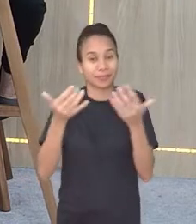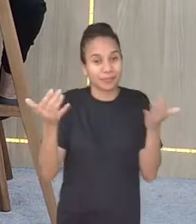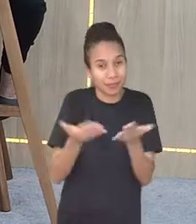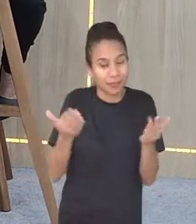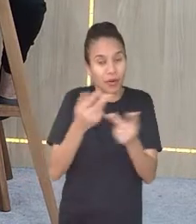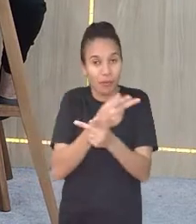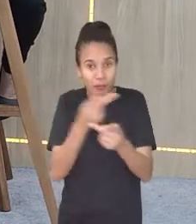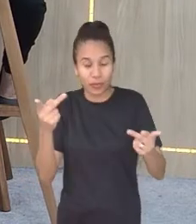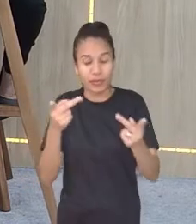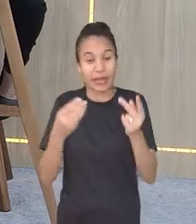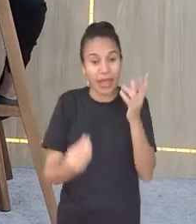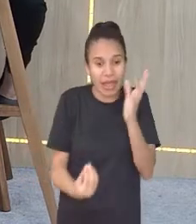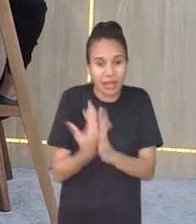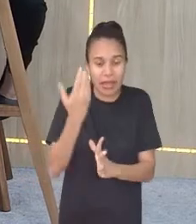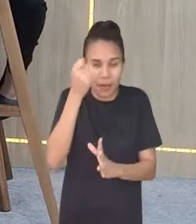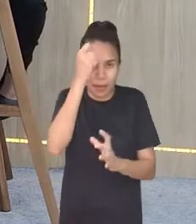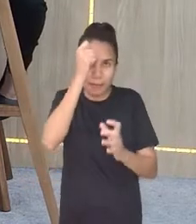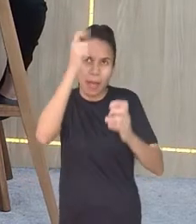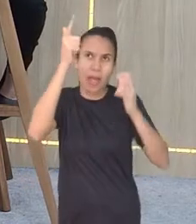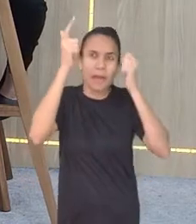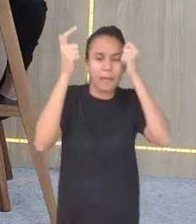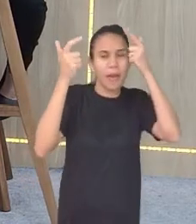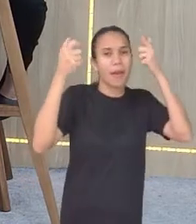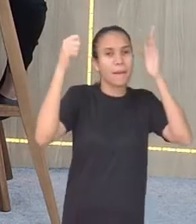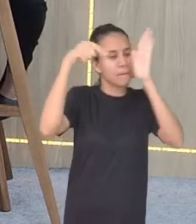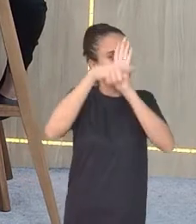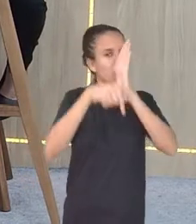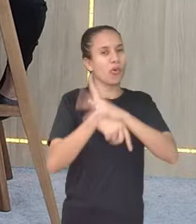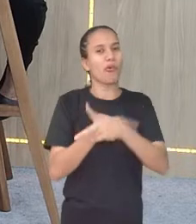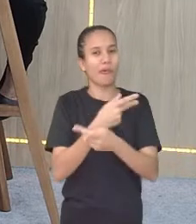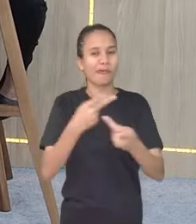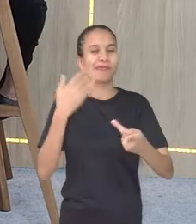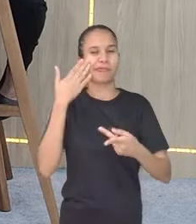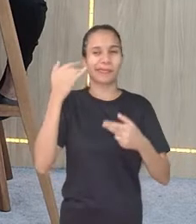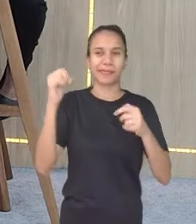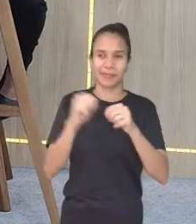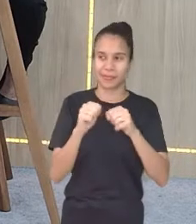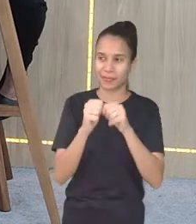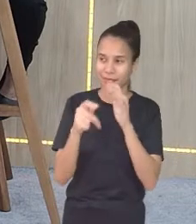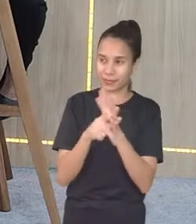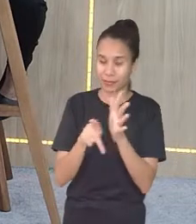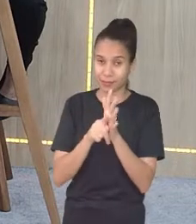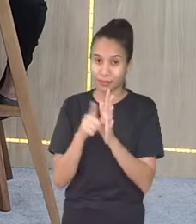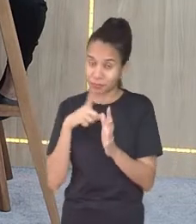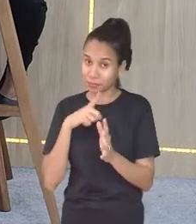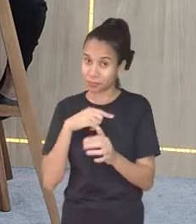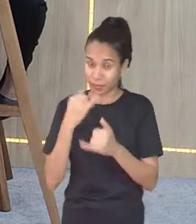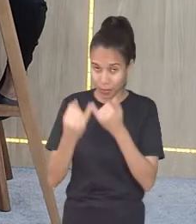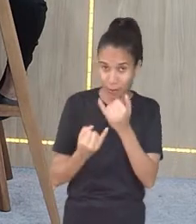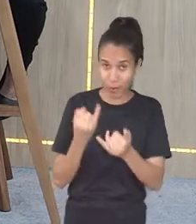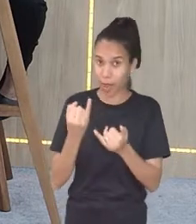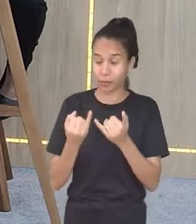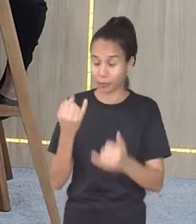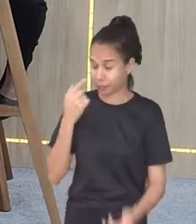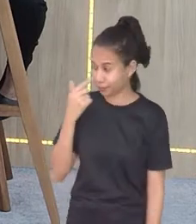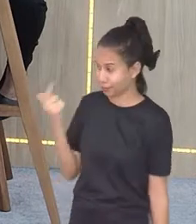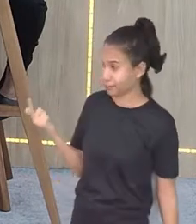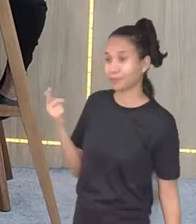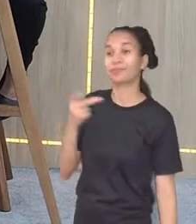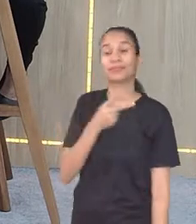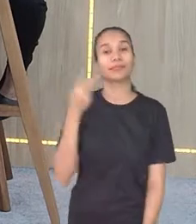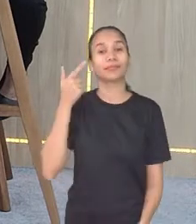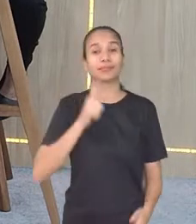que vocês formulem perguntas, que eu sei que vocês sabem fazer, não é? Esse abre e fecha. E vocês vão